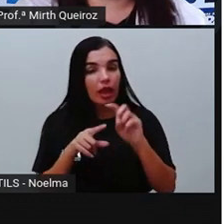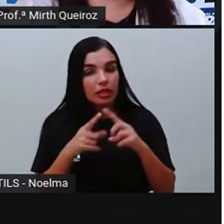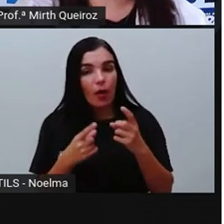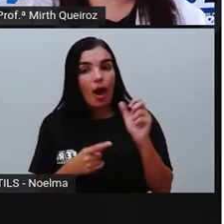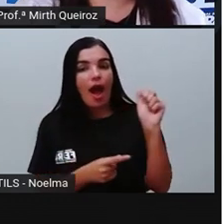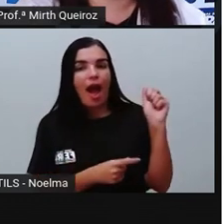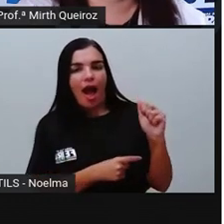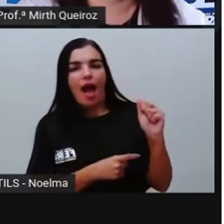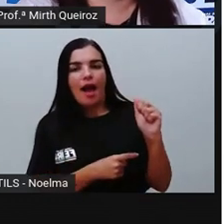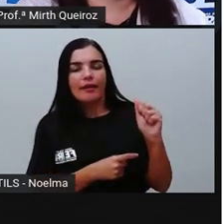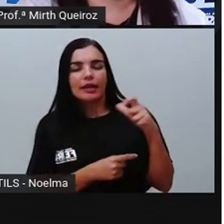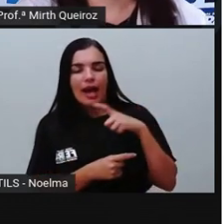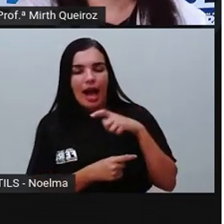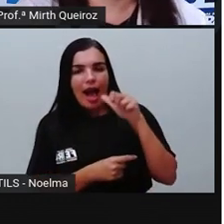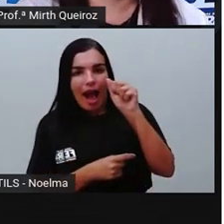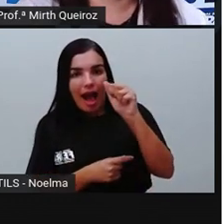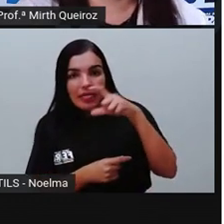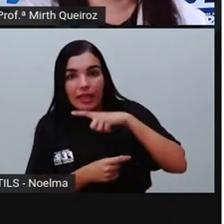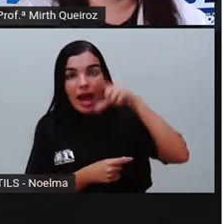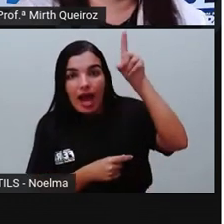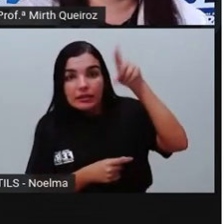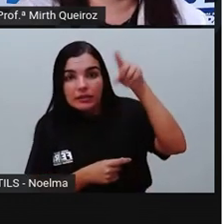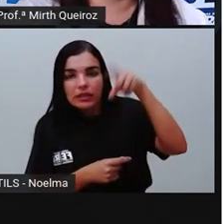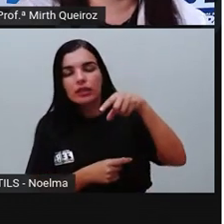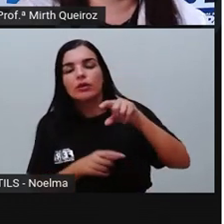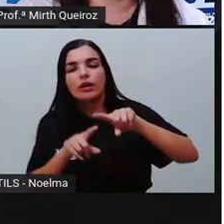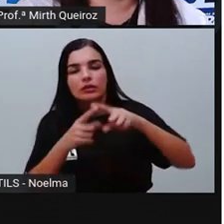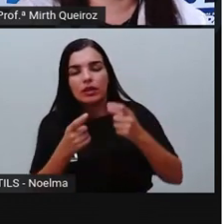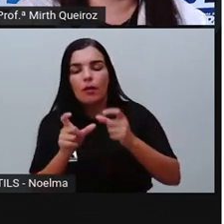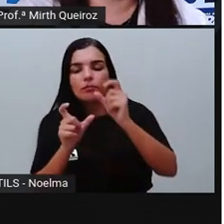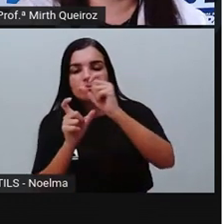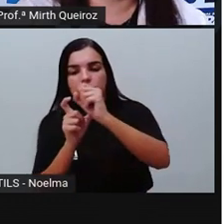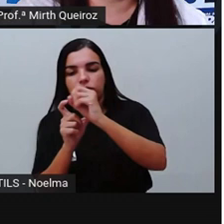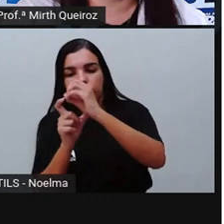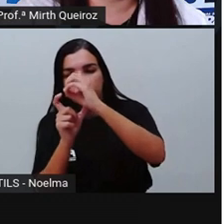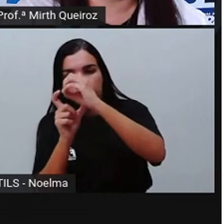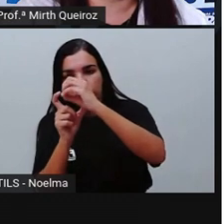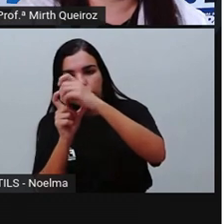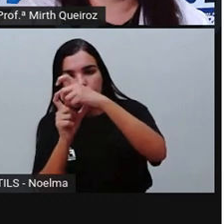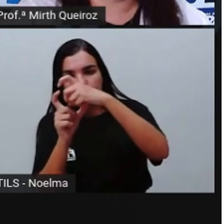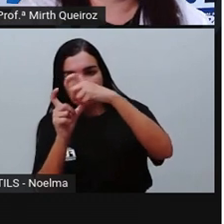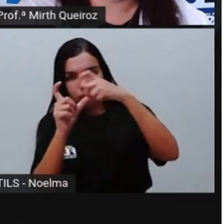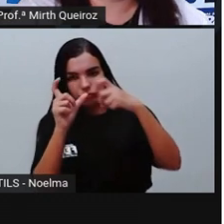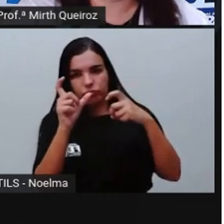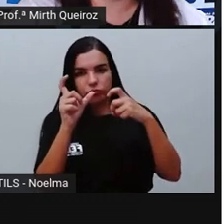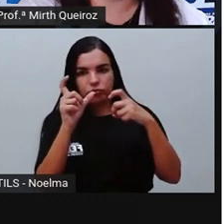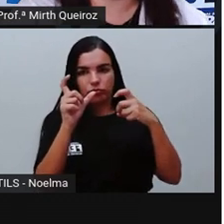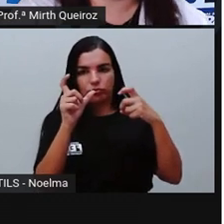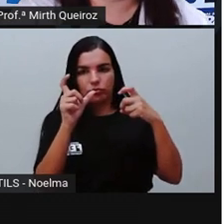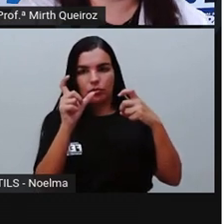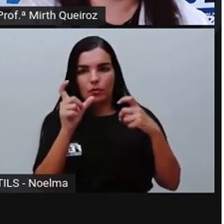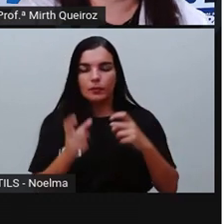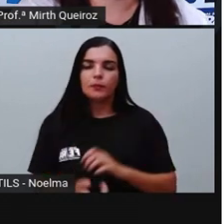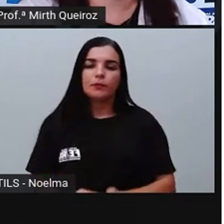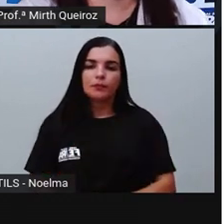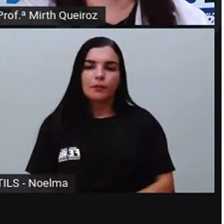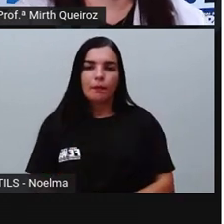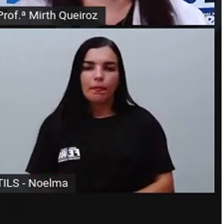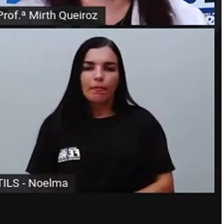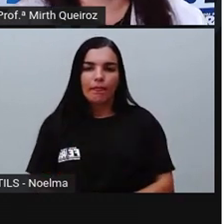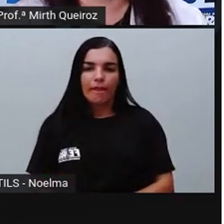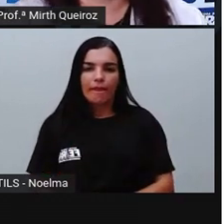né? Água. Então nós vamos pôr um acento agudo aí na primeira letra A aí.